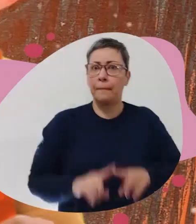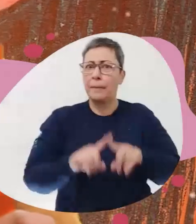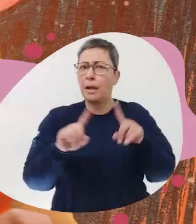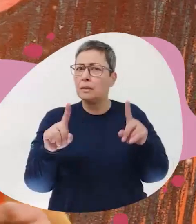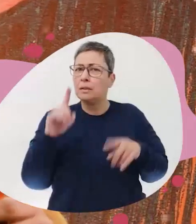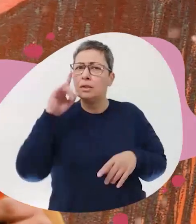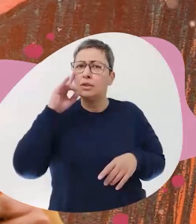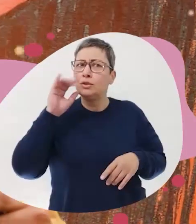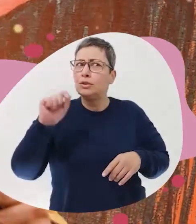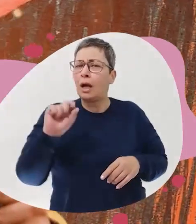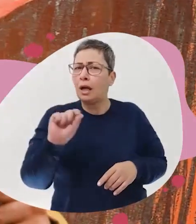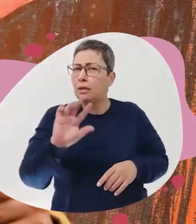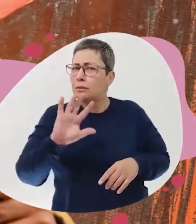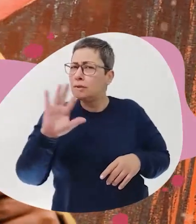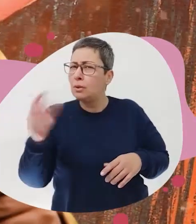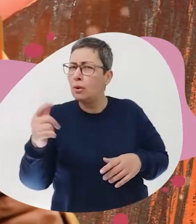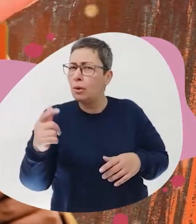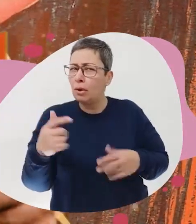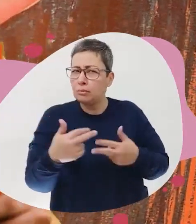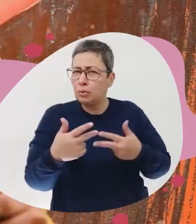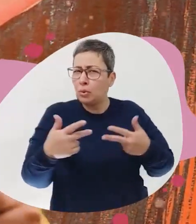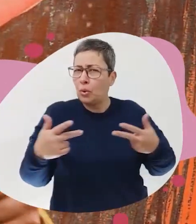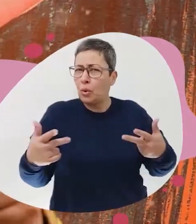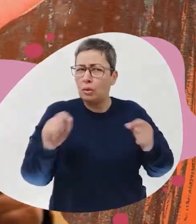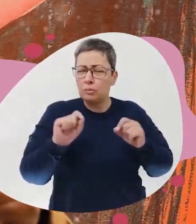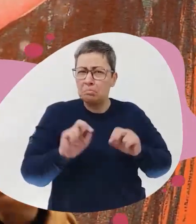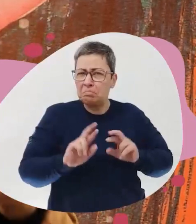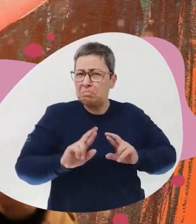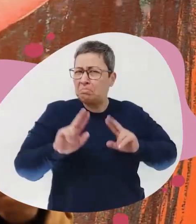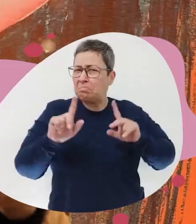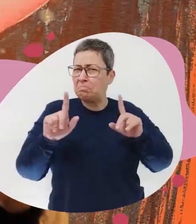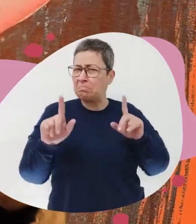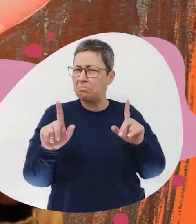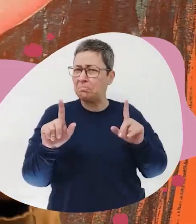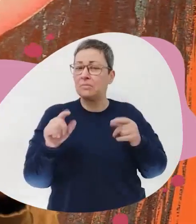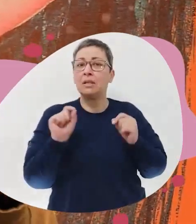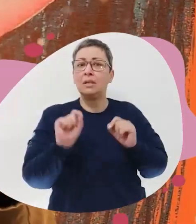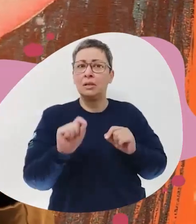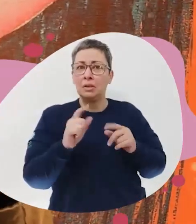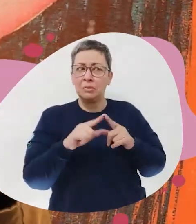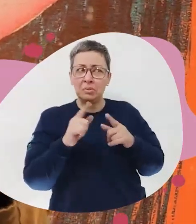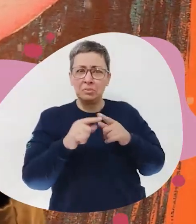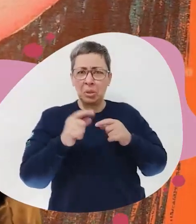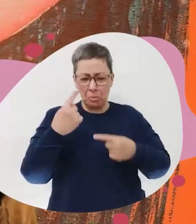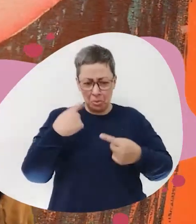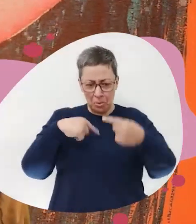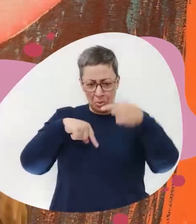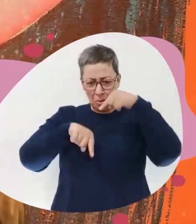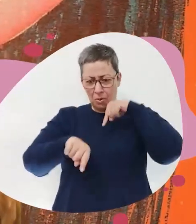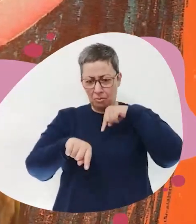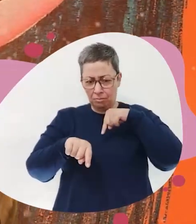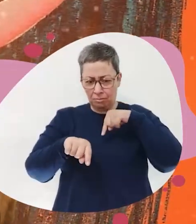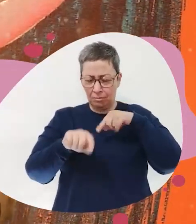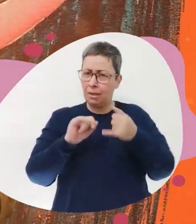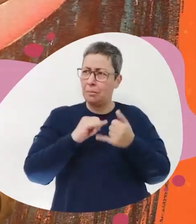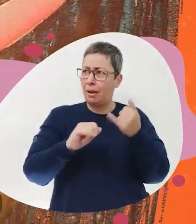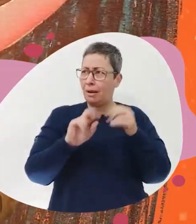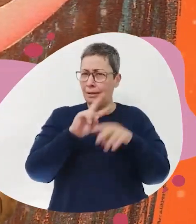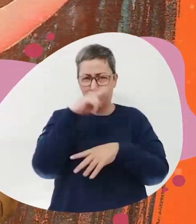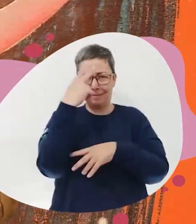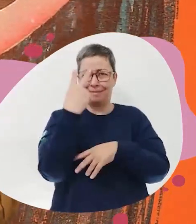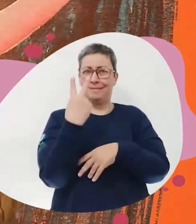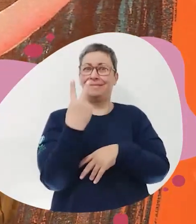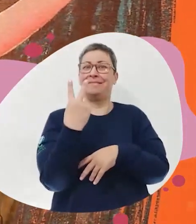Mas naquele dia as coisas aconteceram de um jeito tão diferente, tão ao contrário, tão